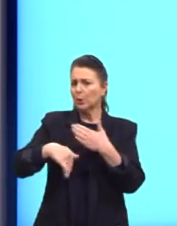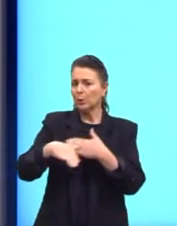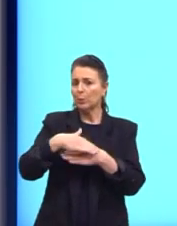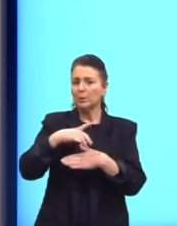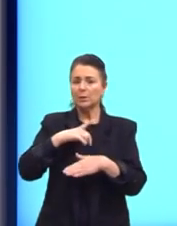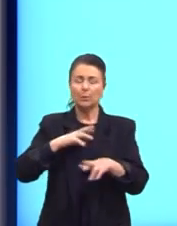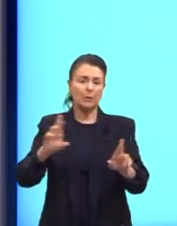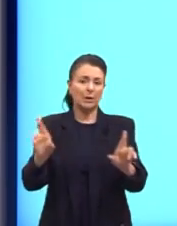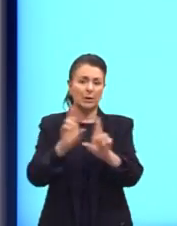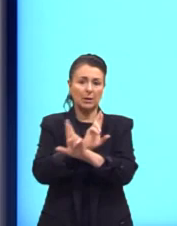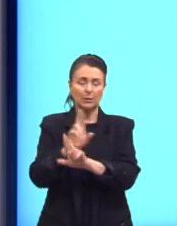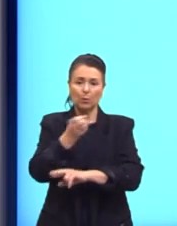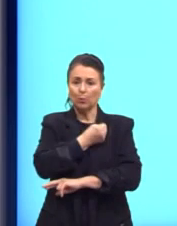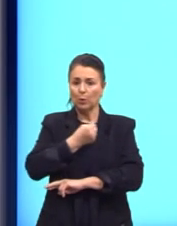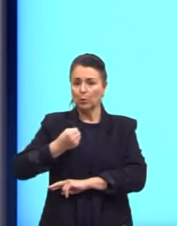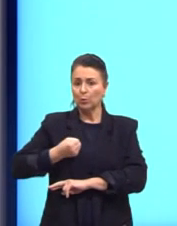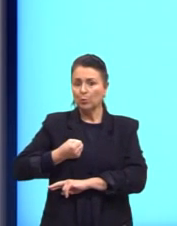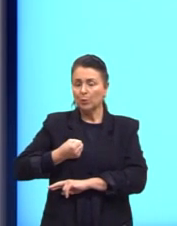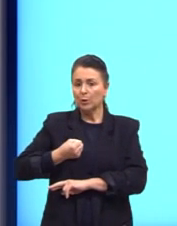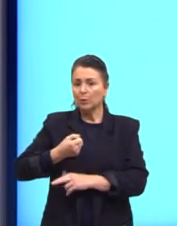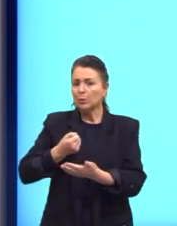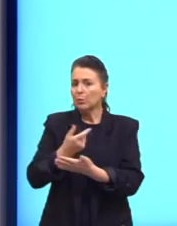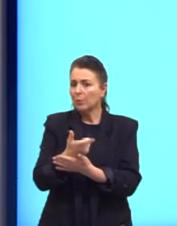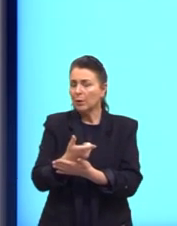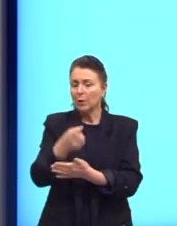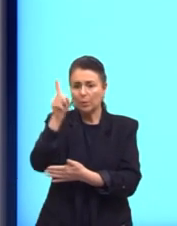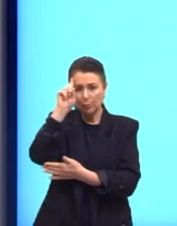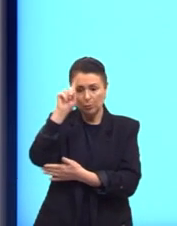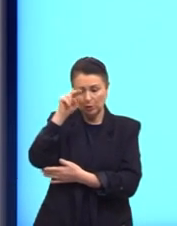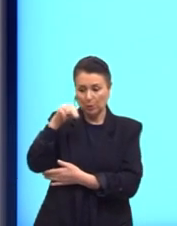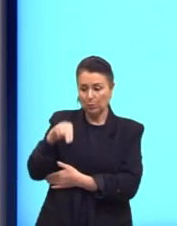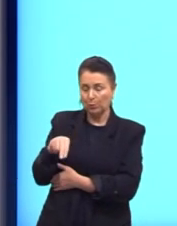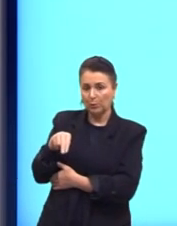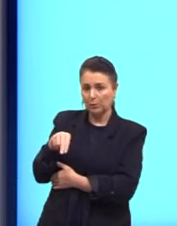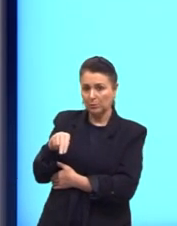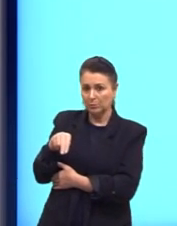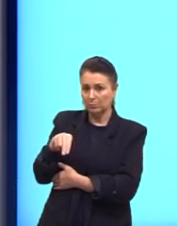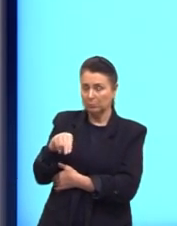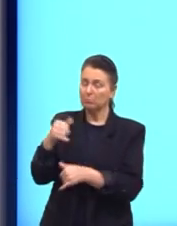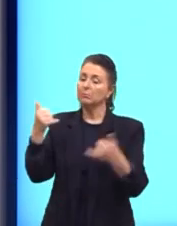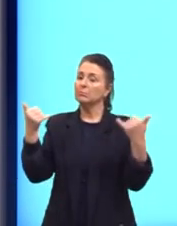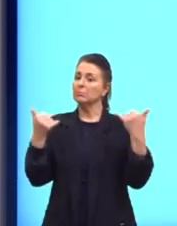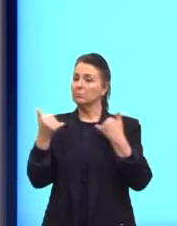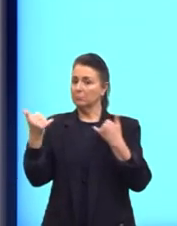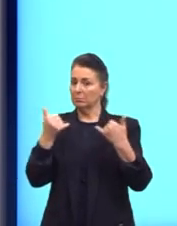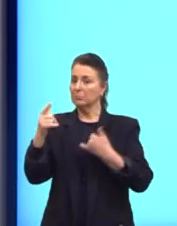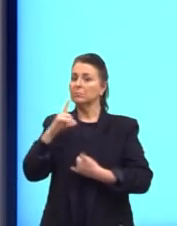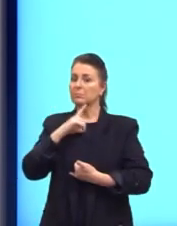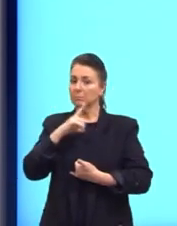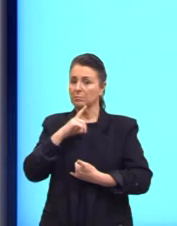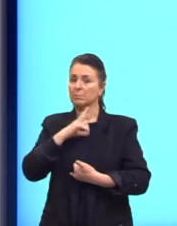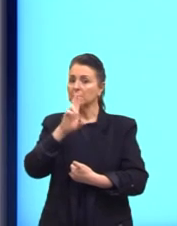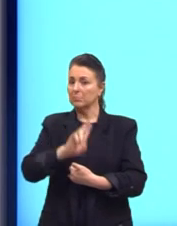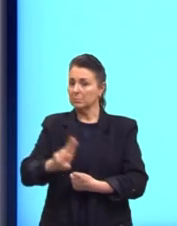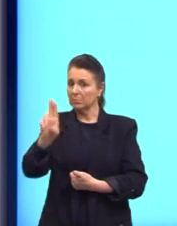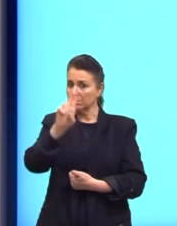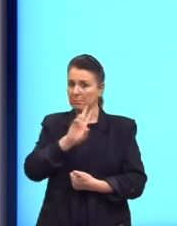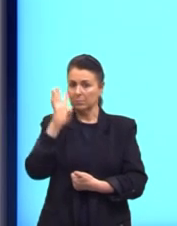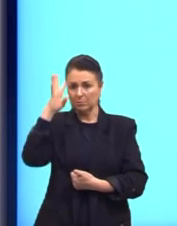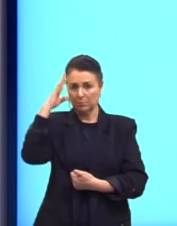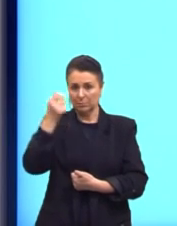relacionando um número de diárias que nós chamamos de N. Essas são as informações que nós temos e as cinco